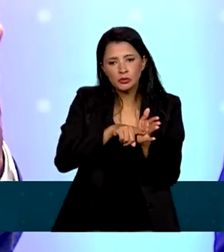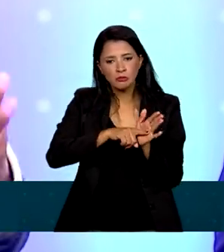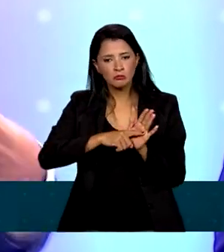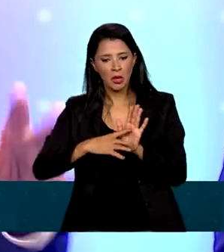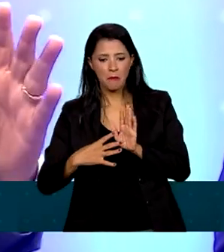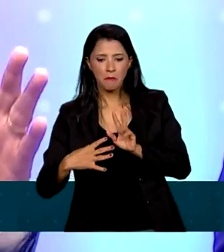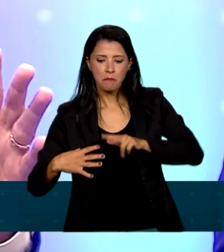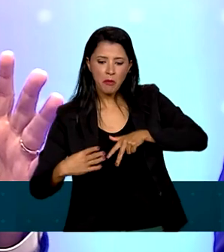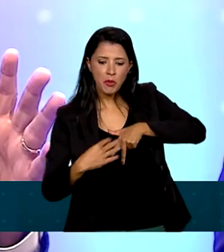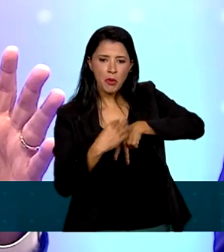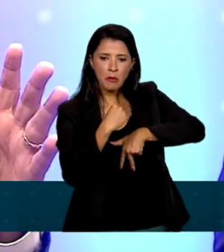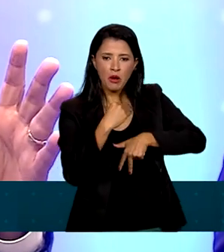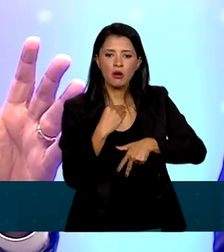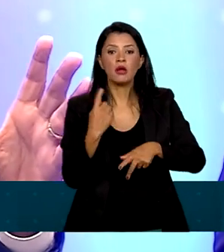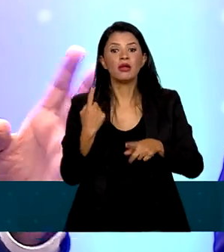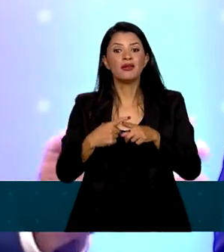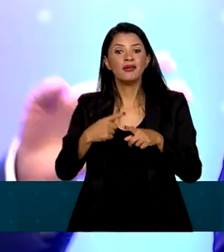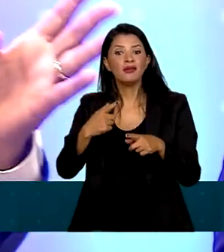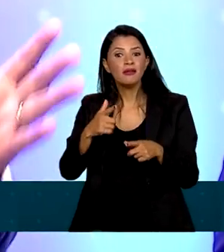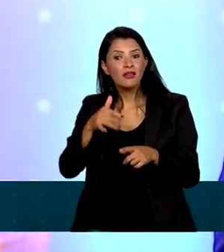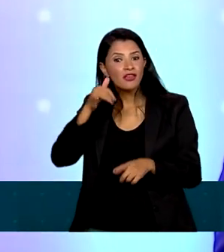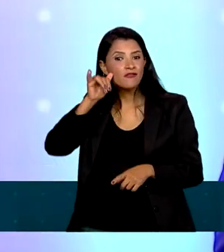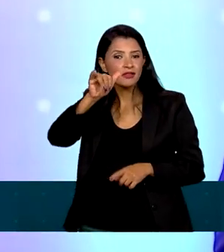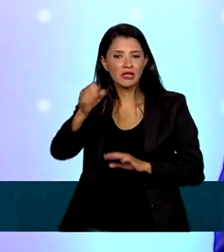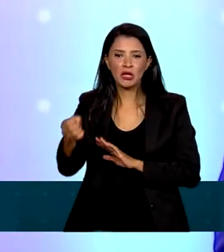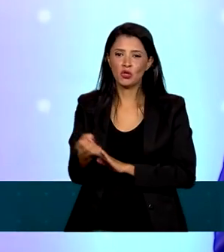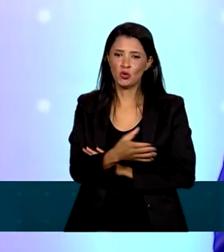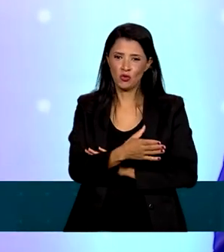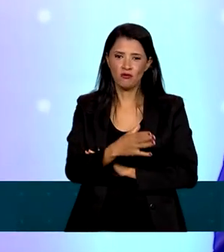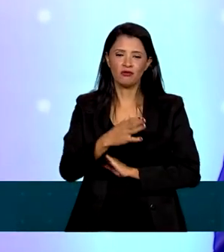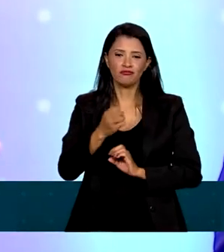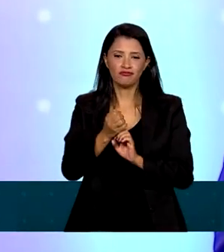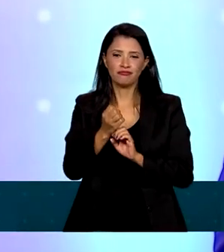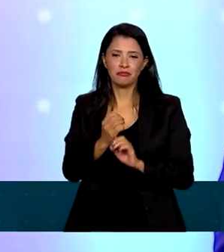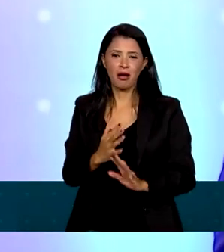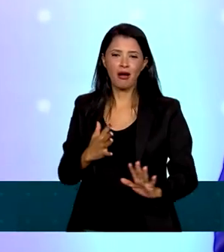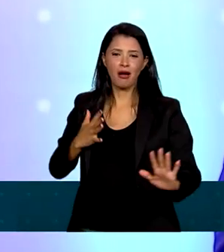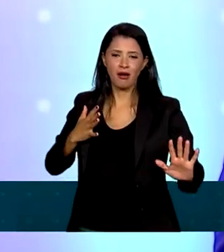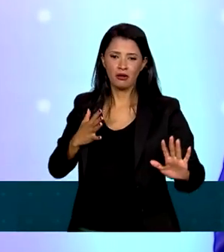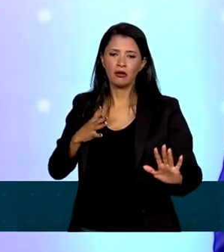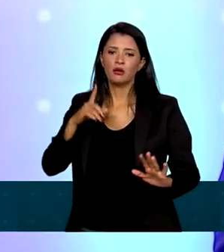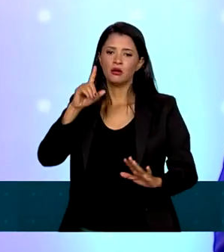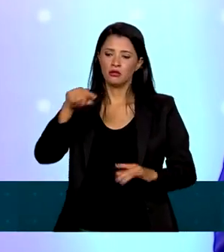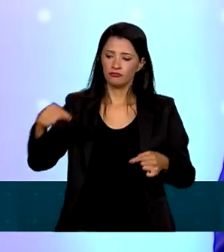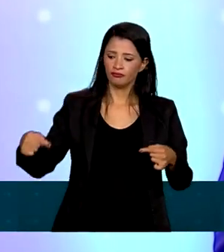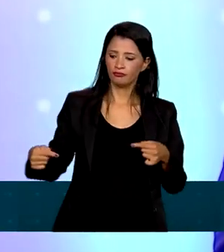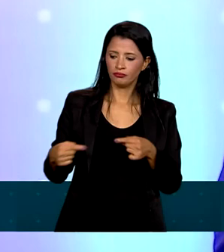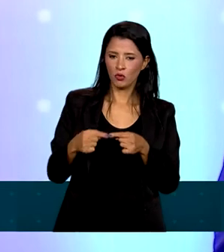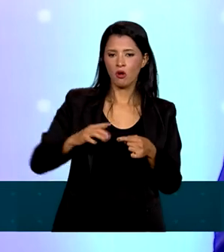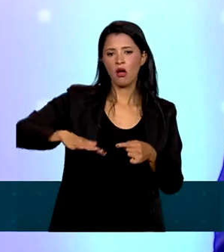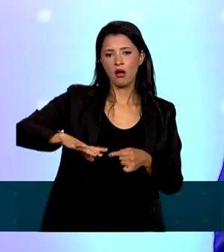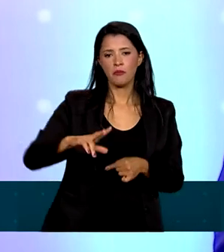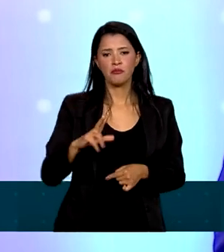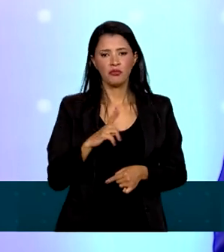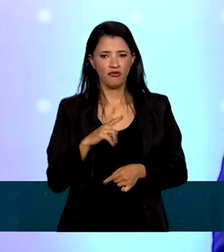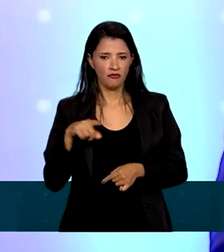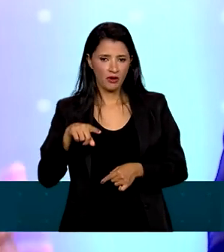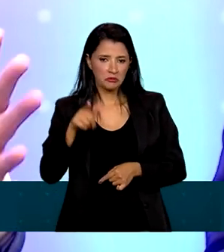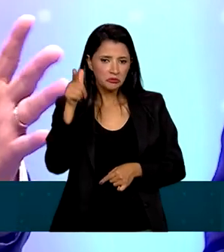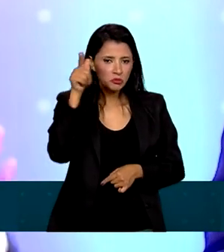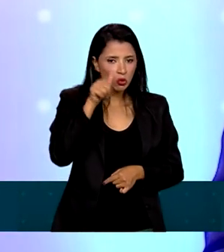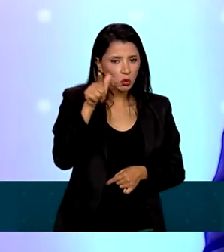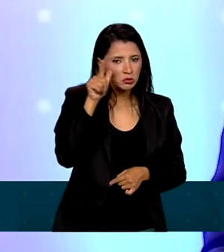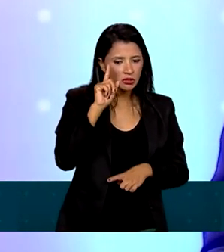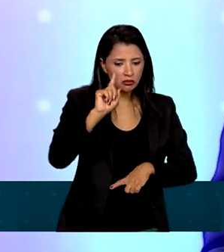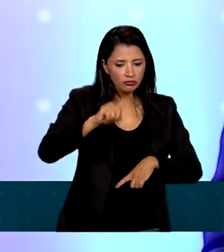evitar novas filas. E, certamente, um casamento com o setor privado aqui, para que a gente